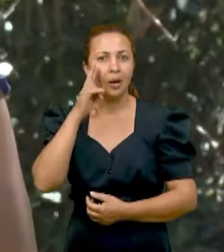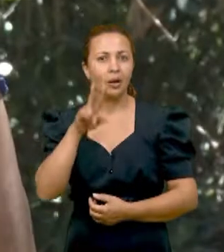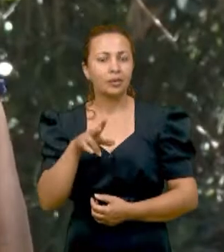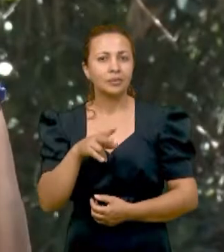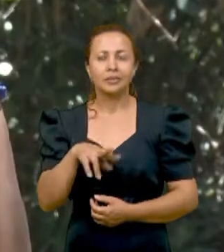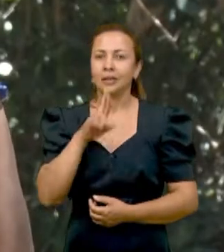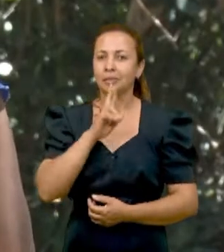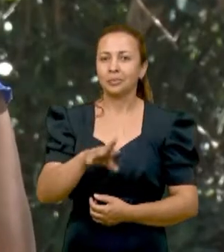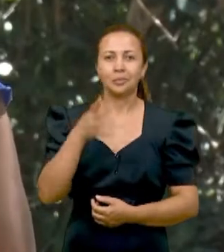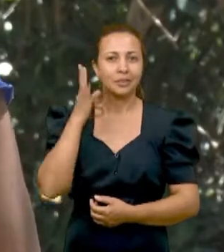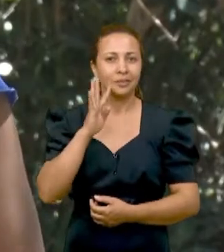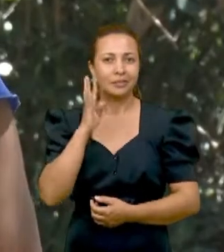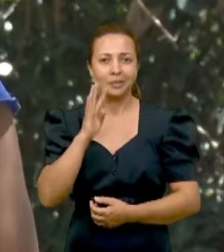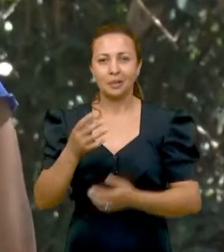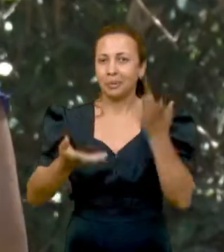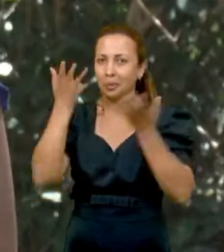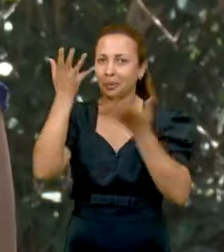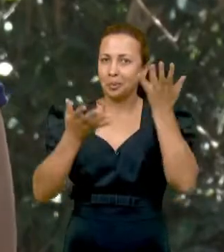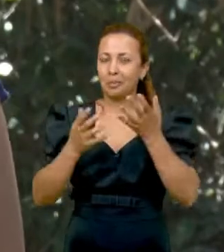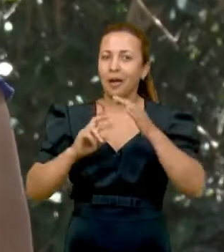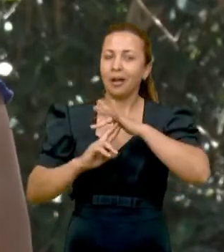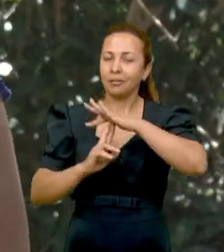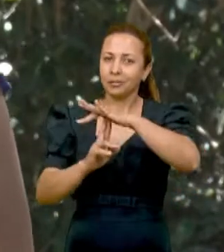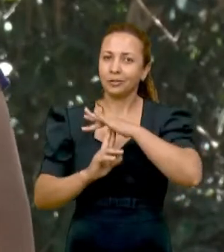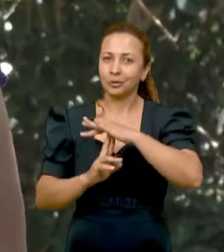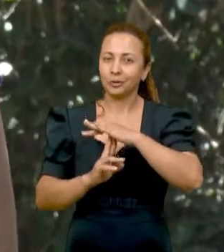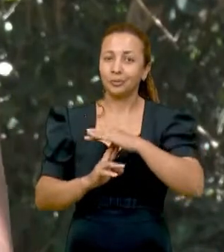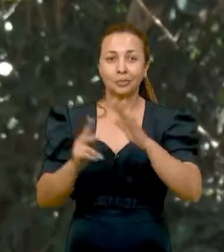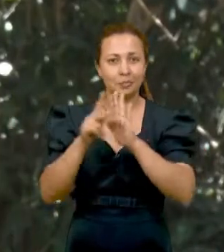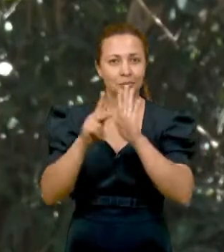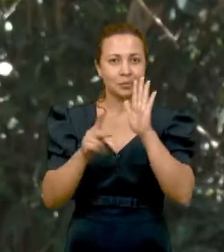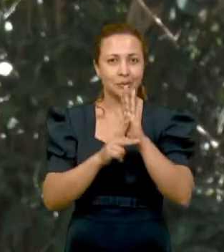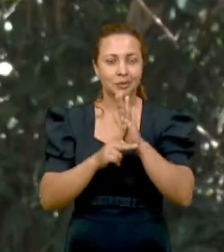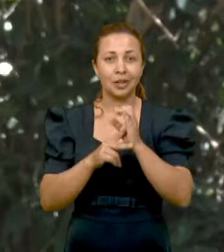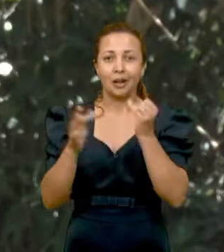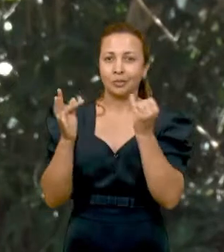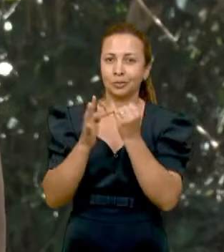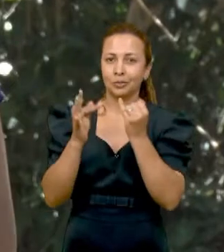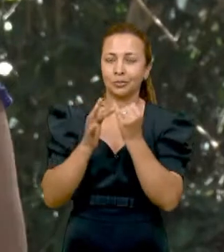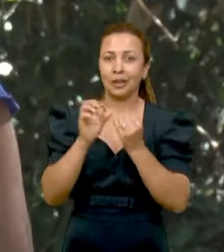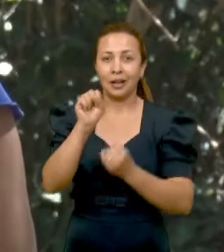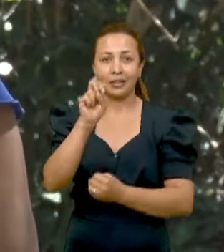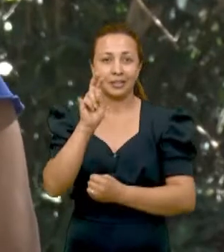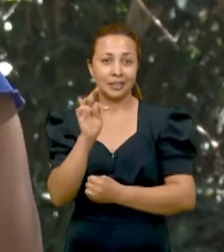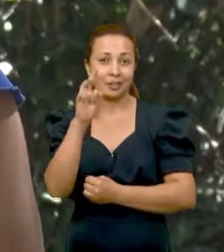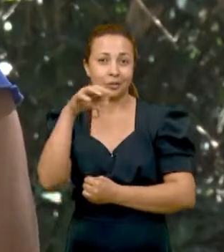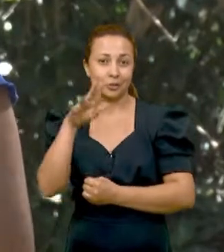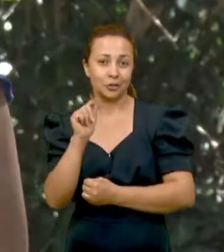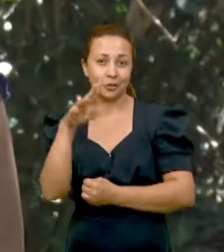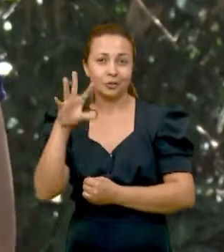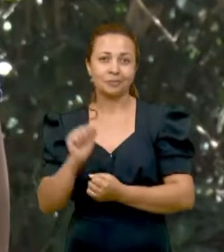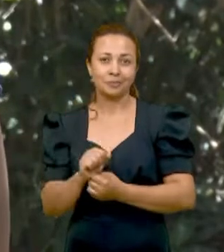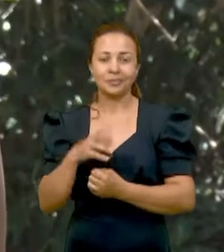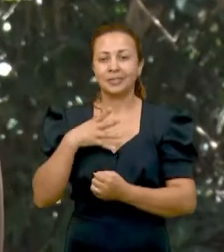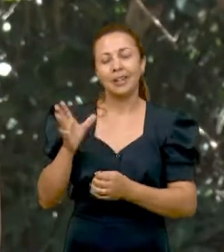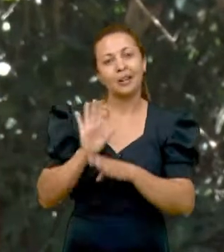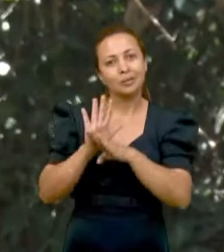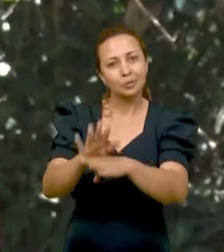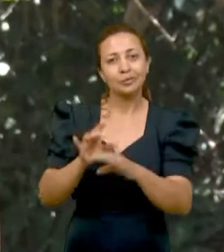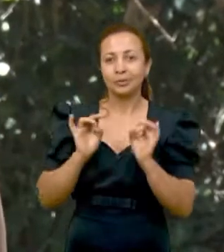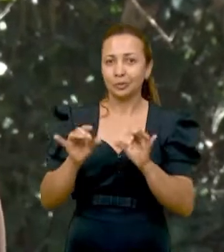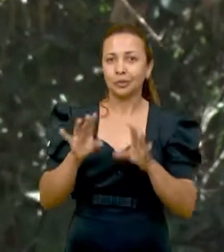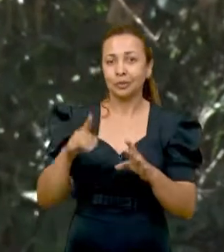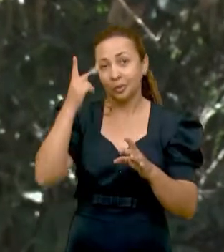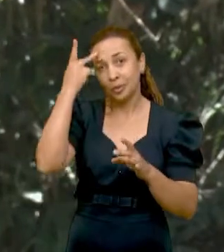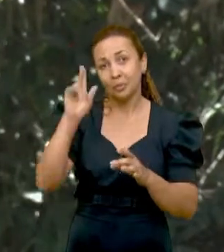Olha que solução bacana para a economia e o meio ambiente. Um projeto do Instituto Federal de Sergipe quer ajudar proprietários